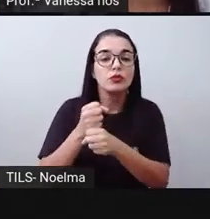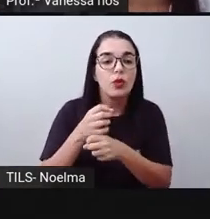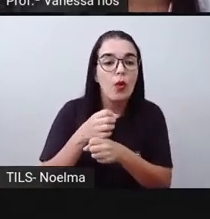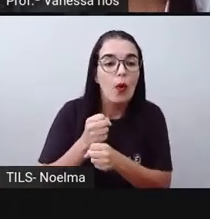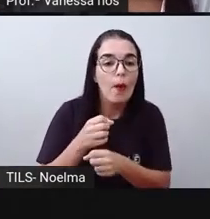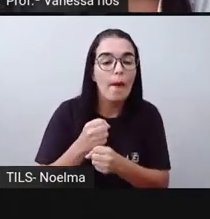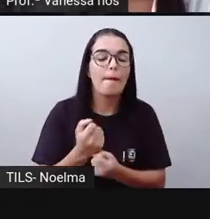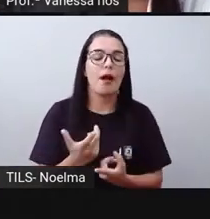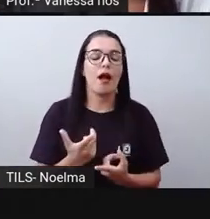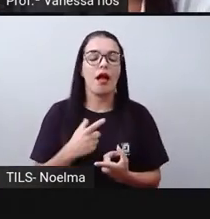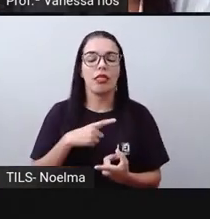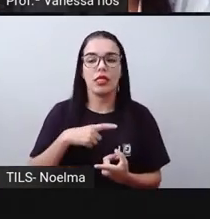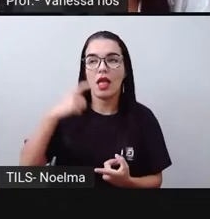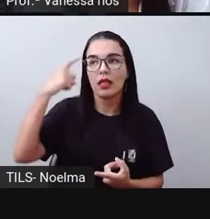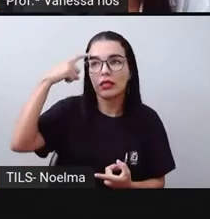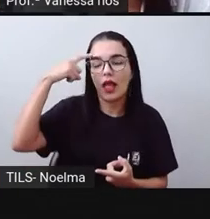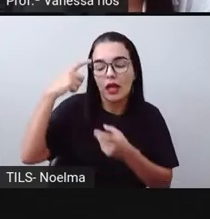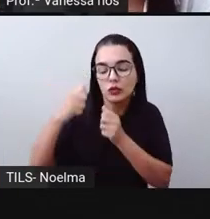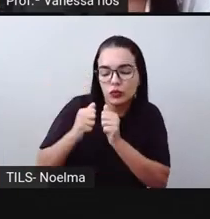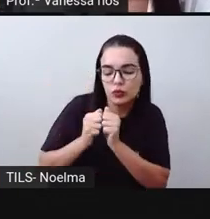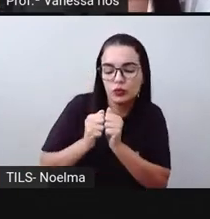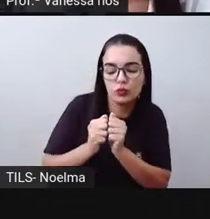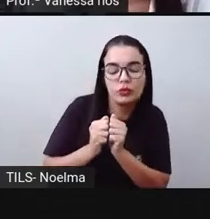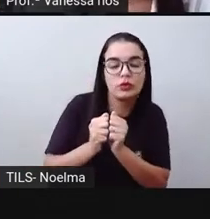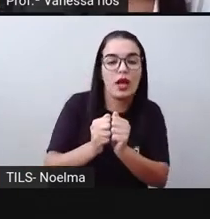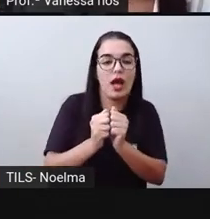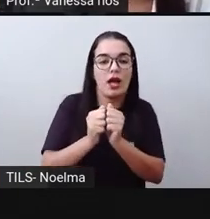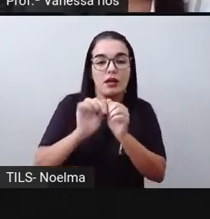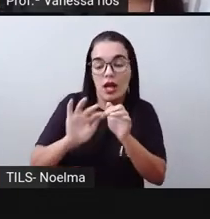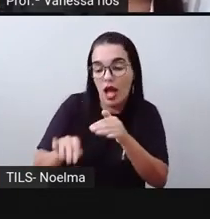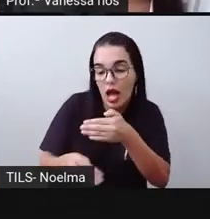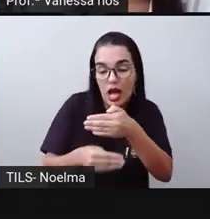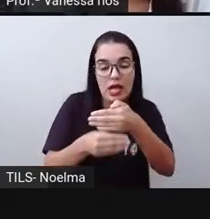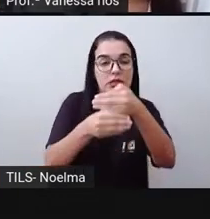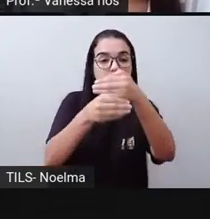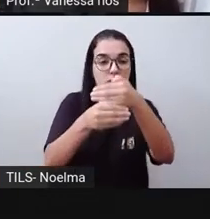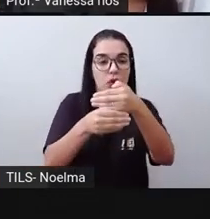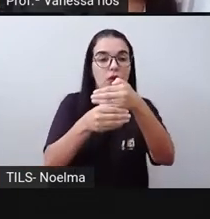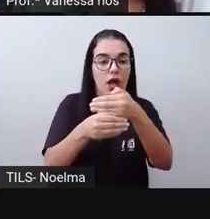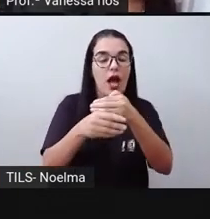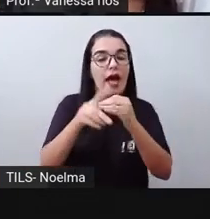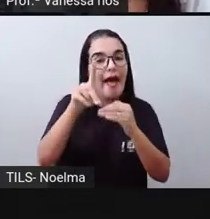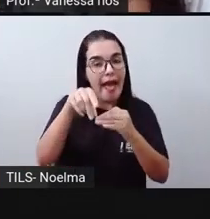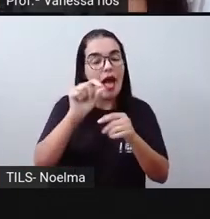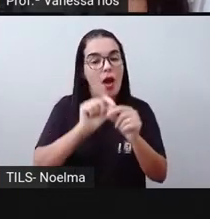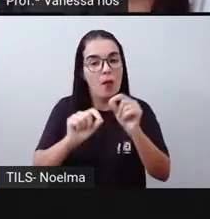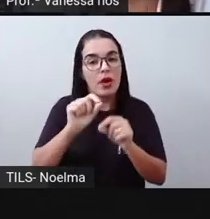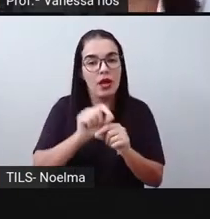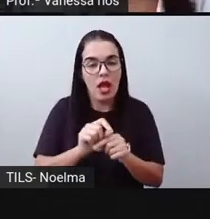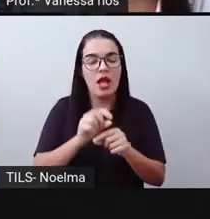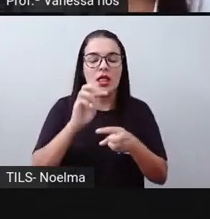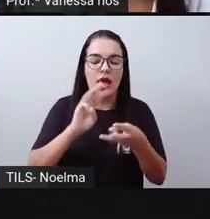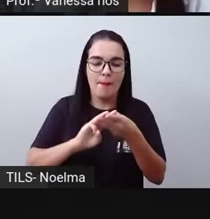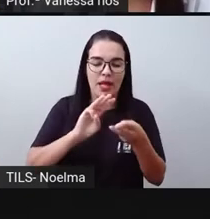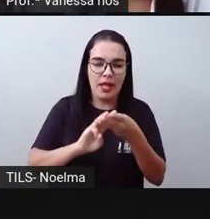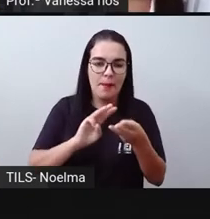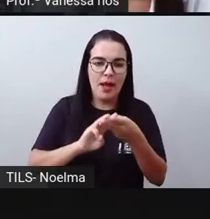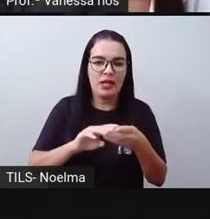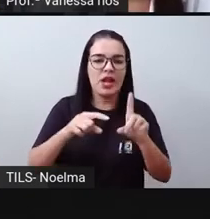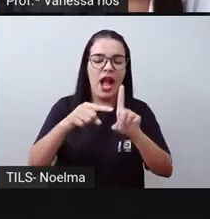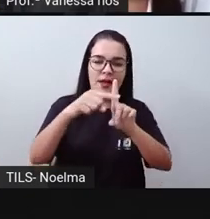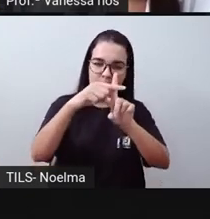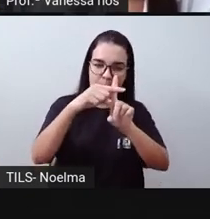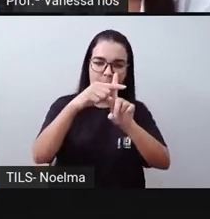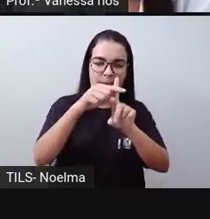de somar, de juntar, e está direcionado à operação da matemática chamada de